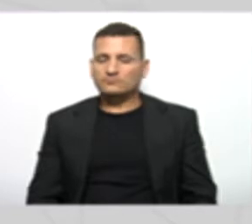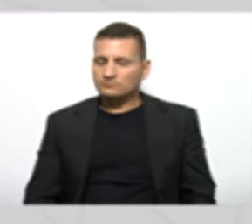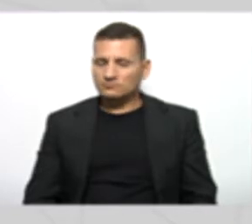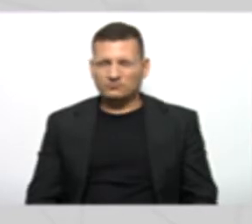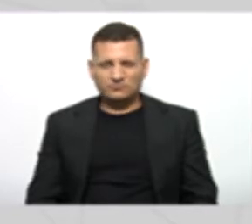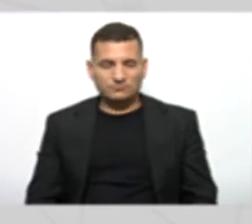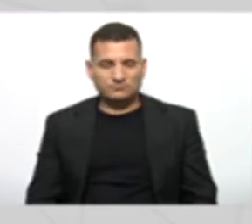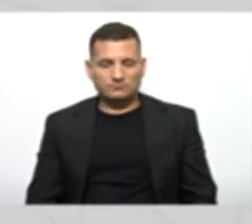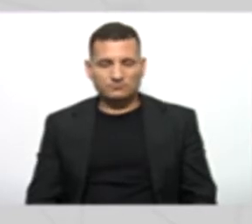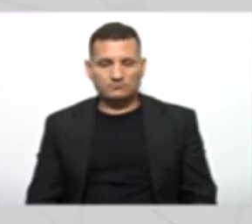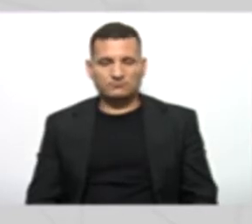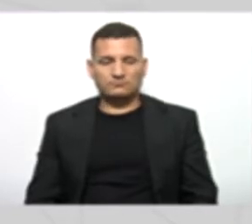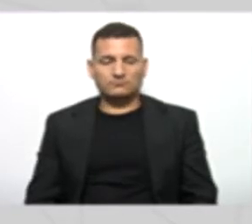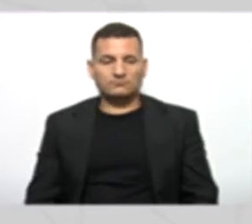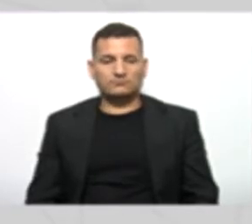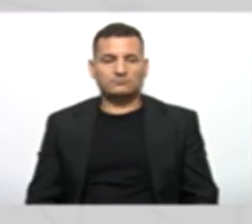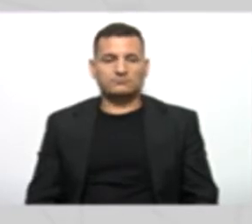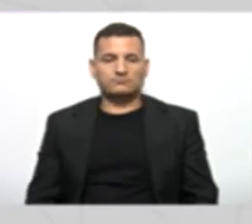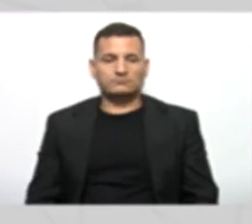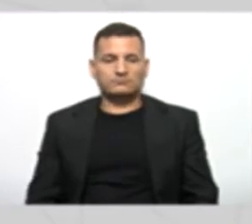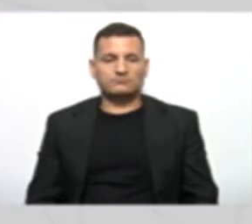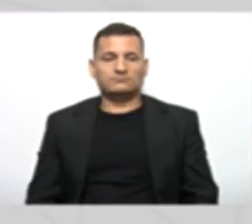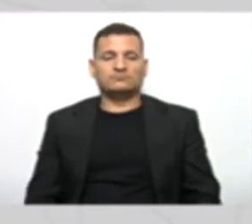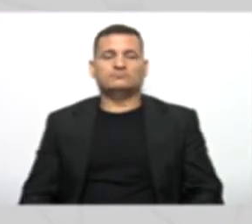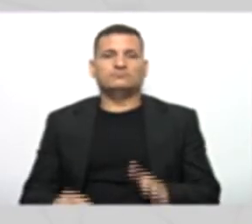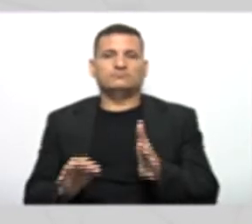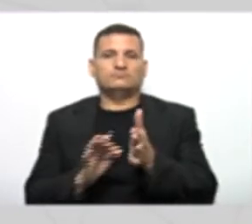A nossa inscrição